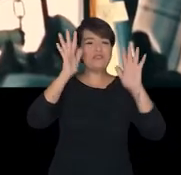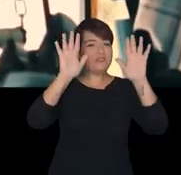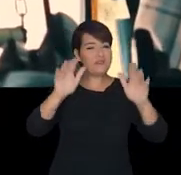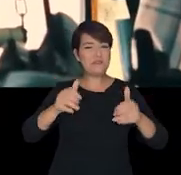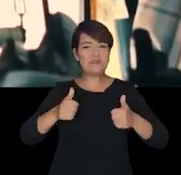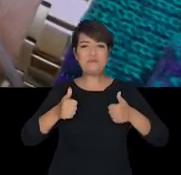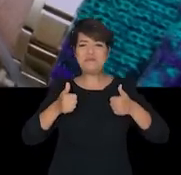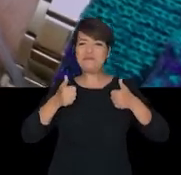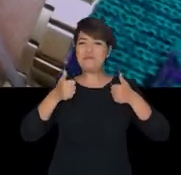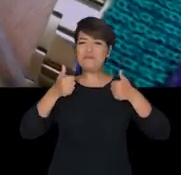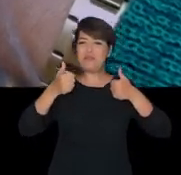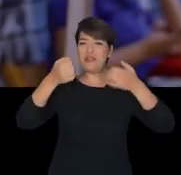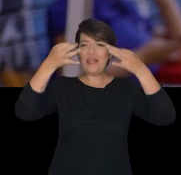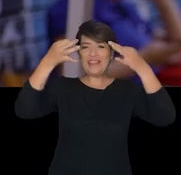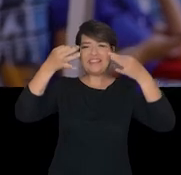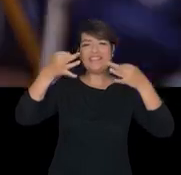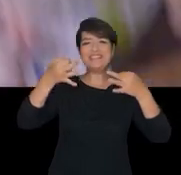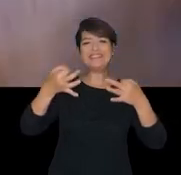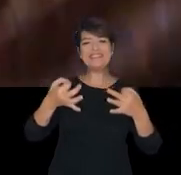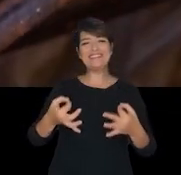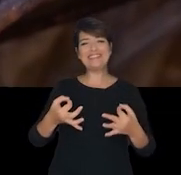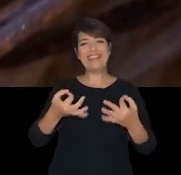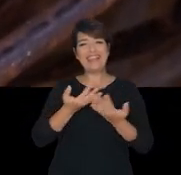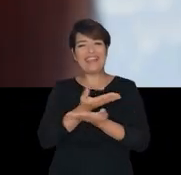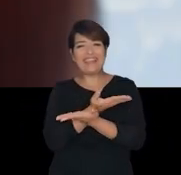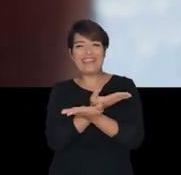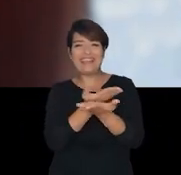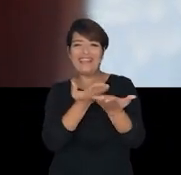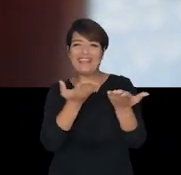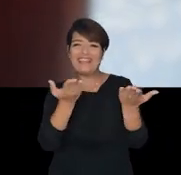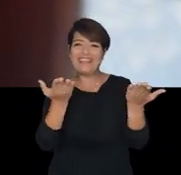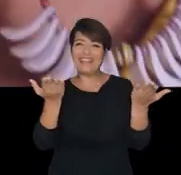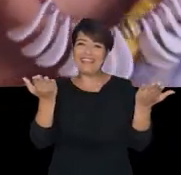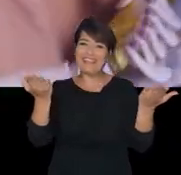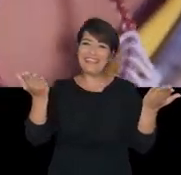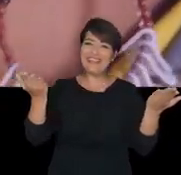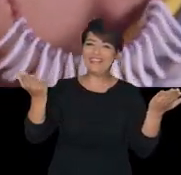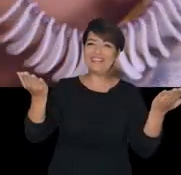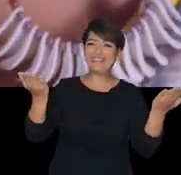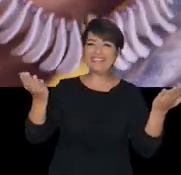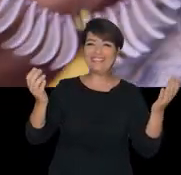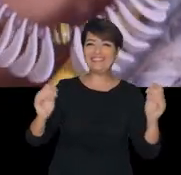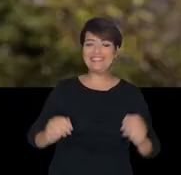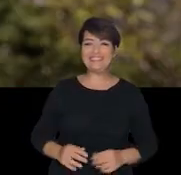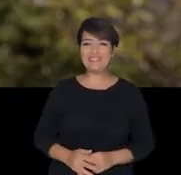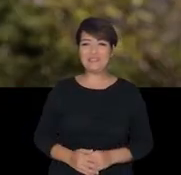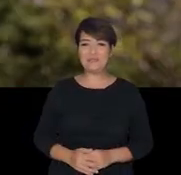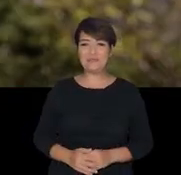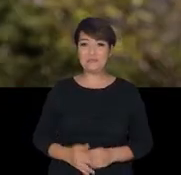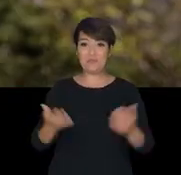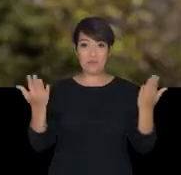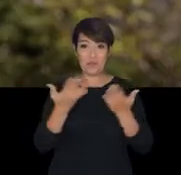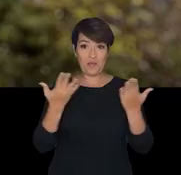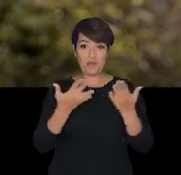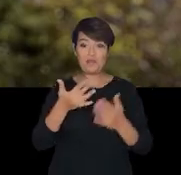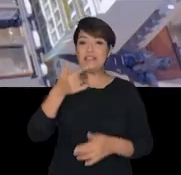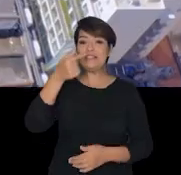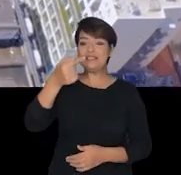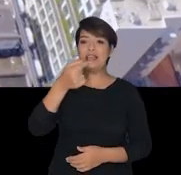Basta acreditar, um novo dia vai arraiar Sua hora vai chegar